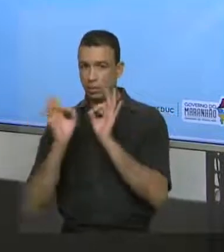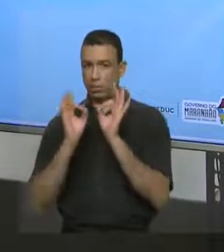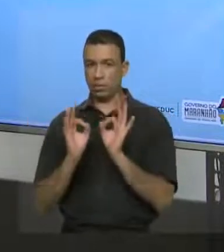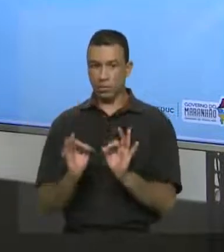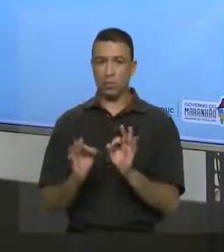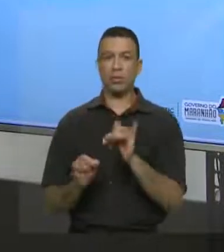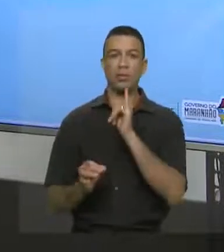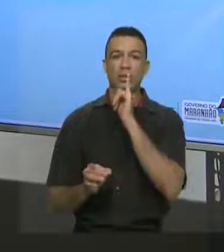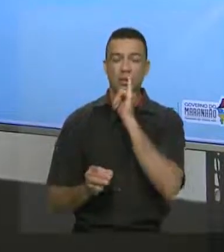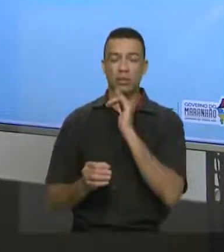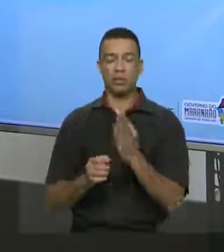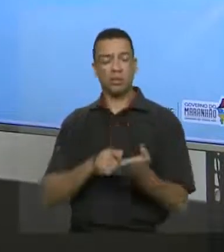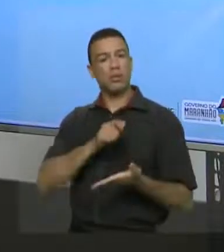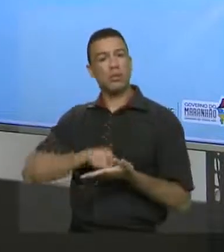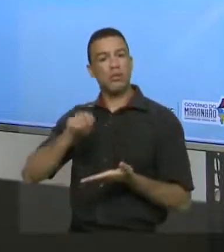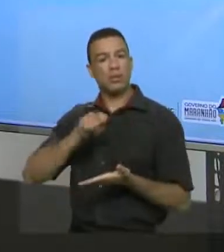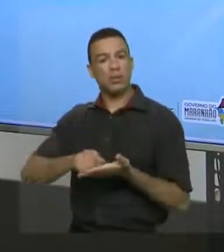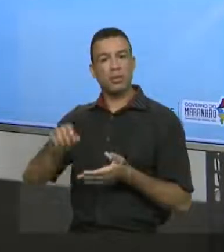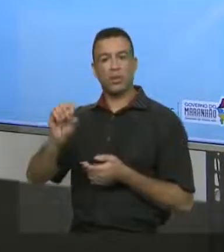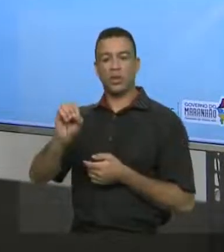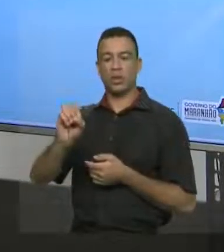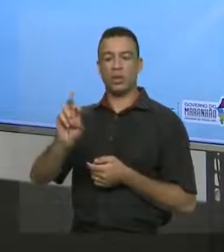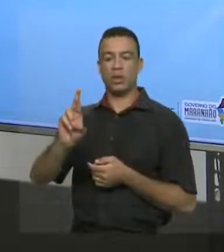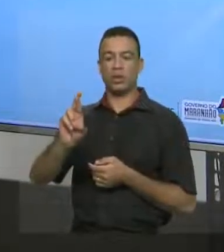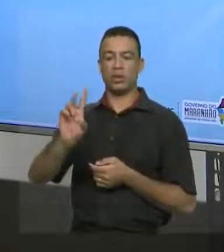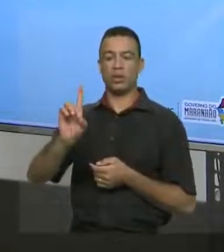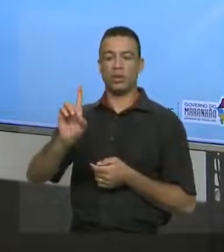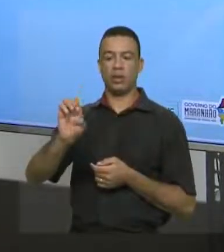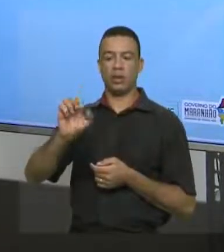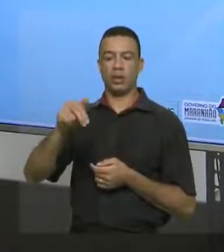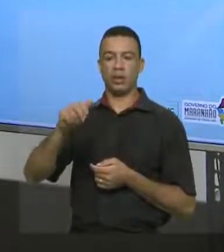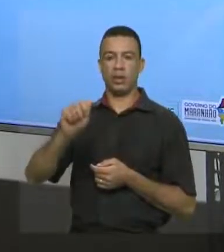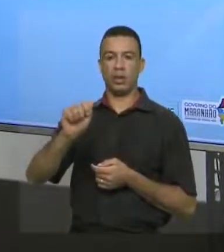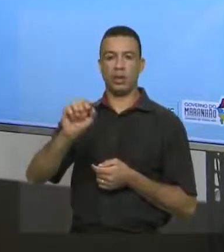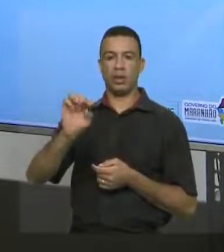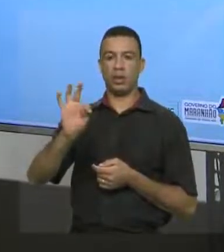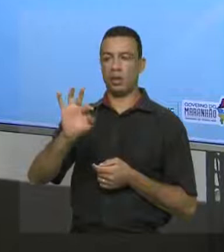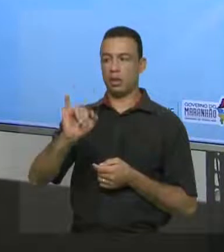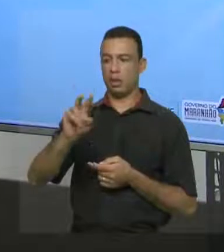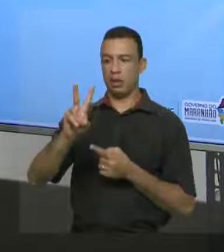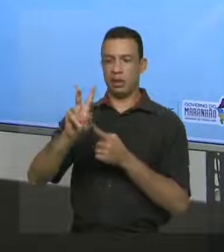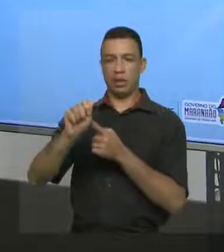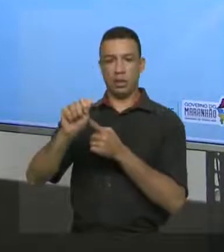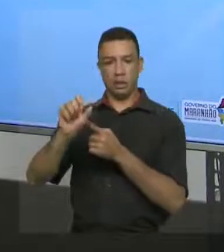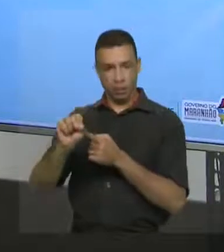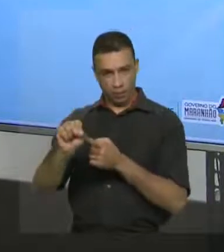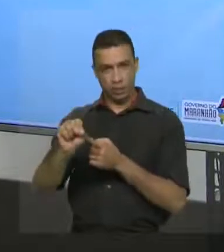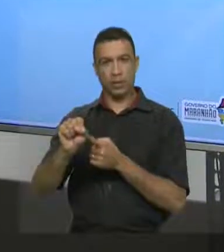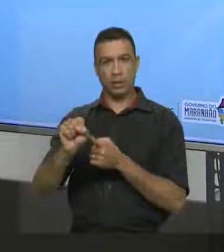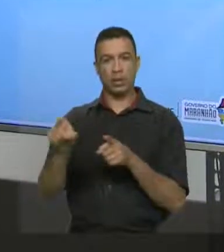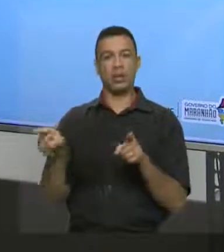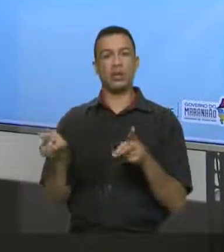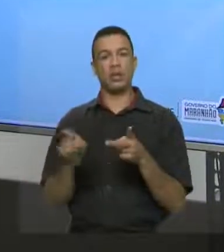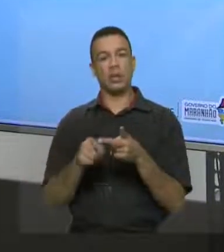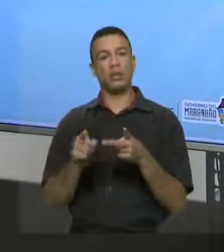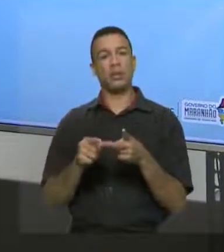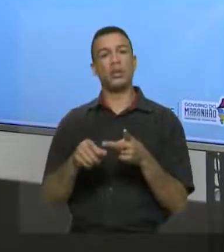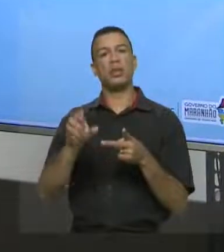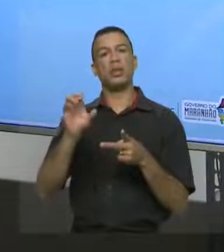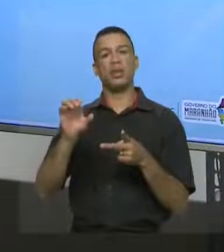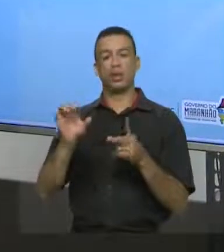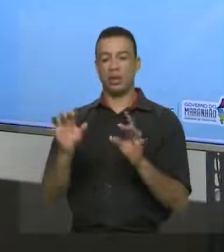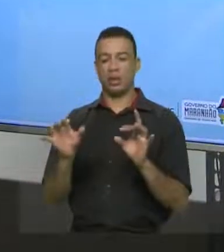das expressões ordenativas, né? E um outro momento que também tem a ver com a sequência é a utilização das